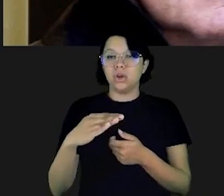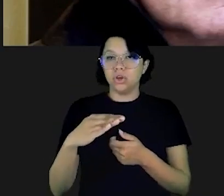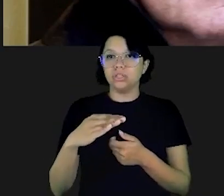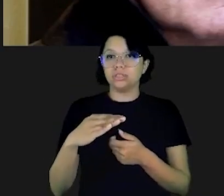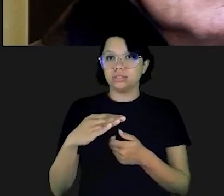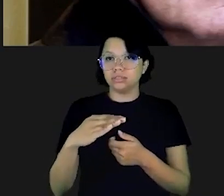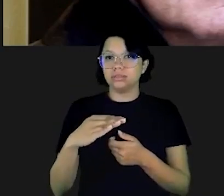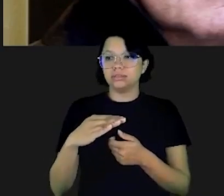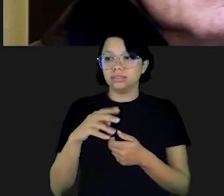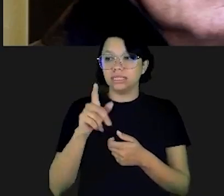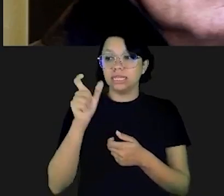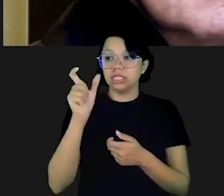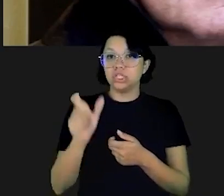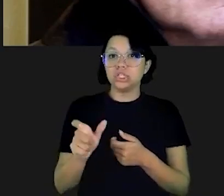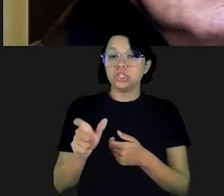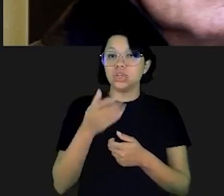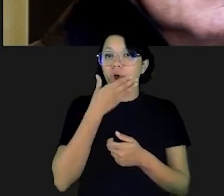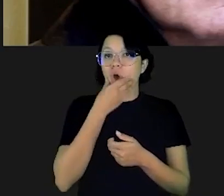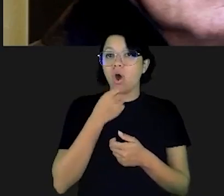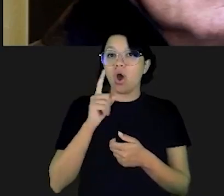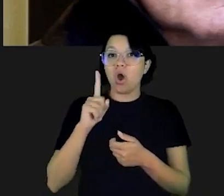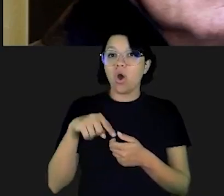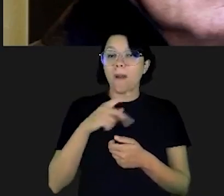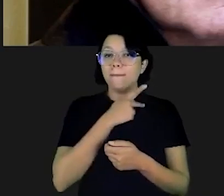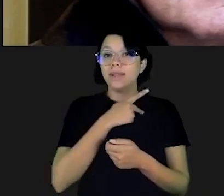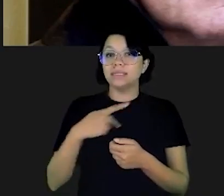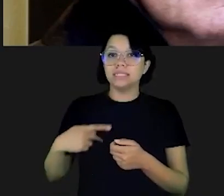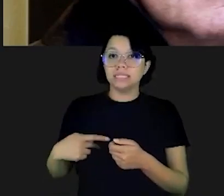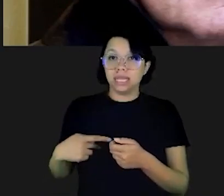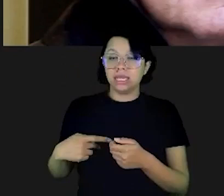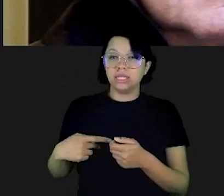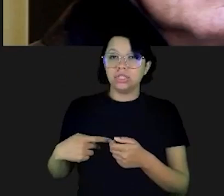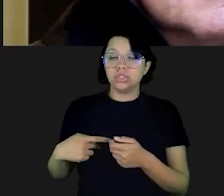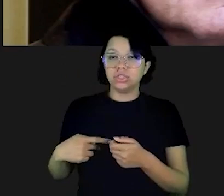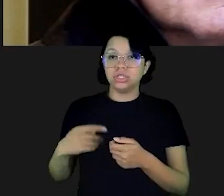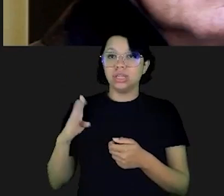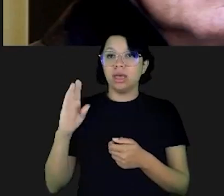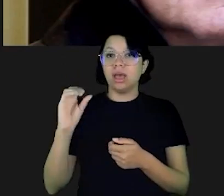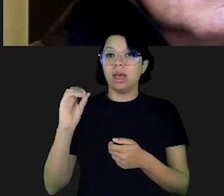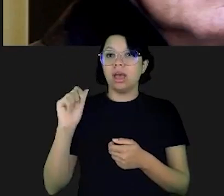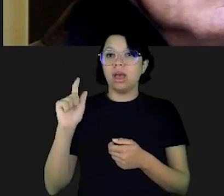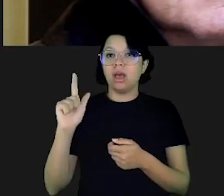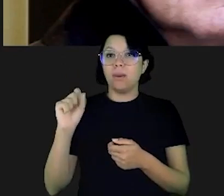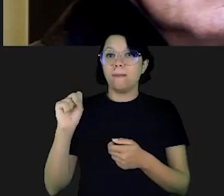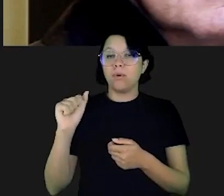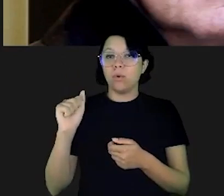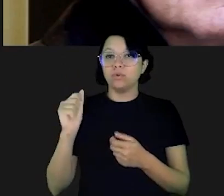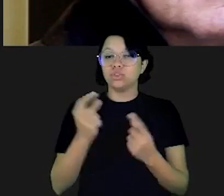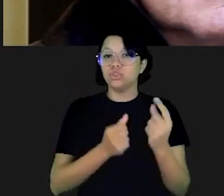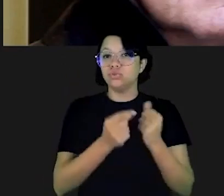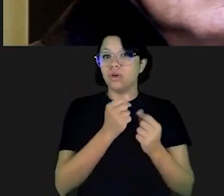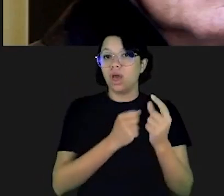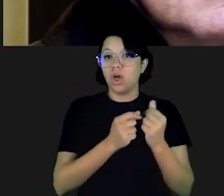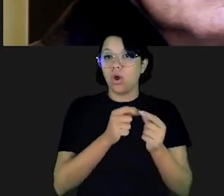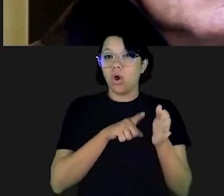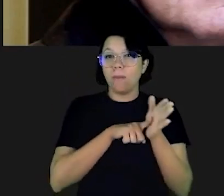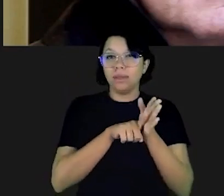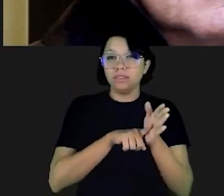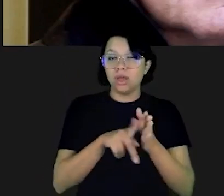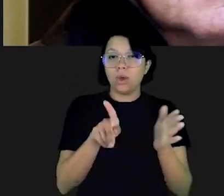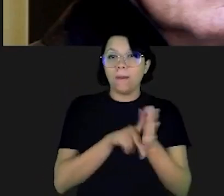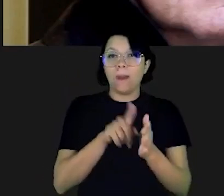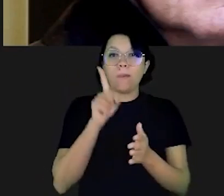bilhões de dólares. Este homem foi presidente da Bolsa de Valores dos Estados Unidos. Ele era